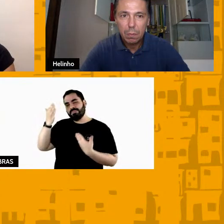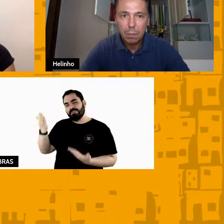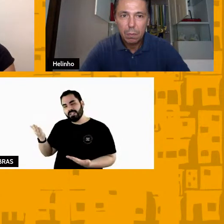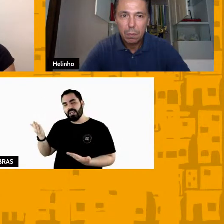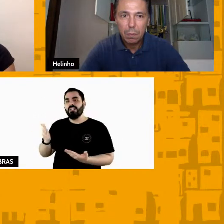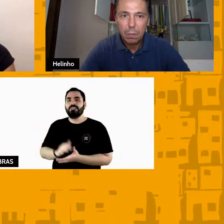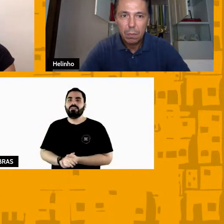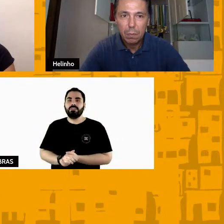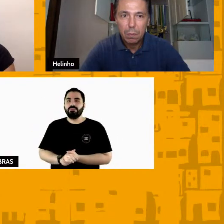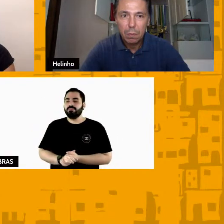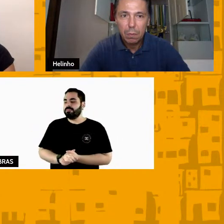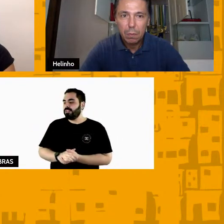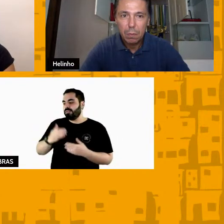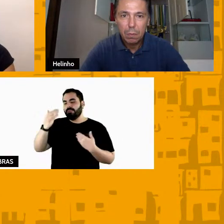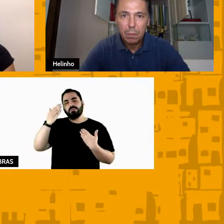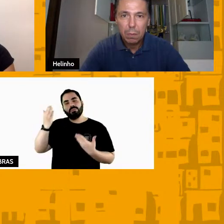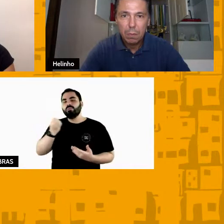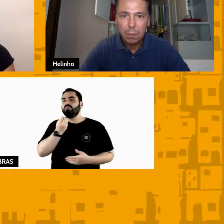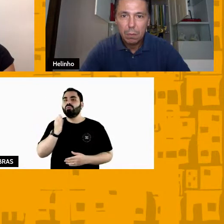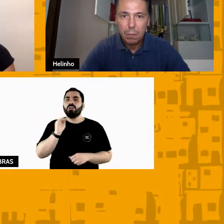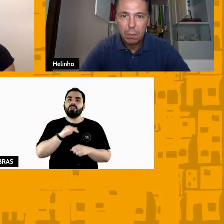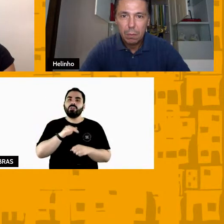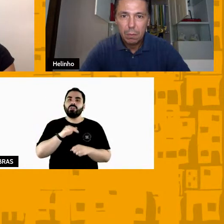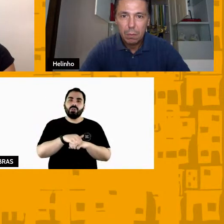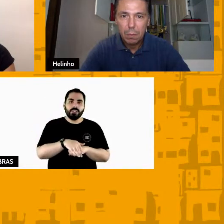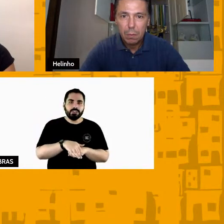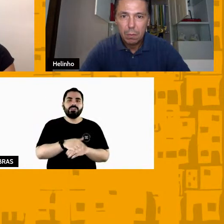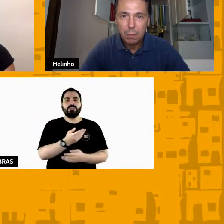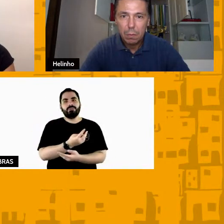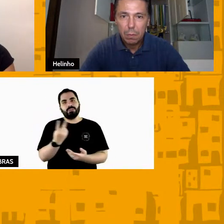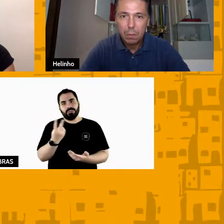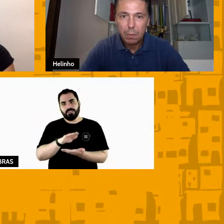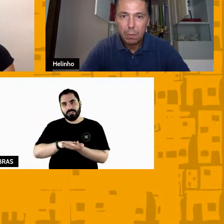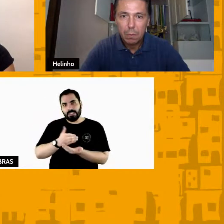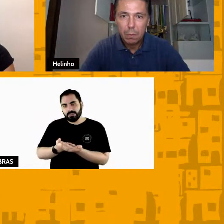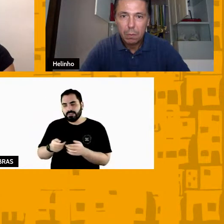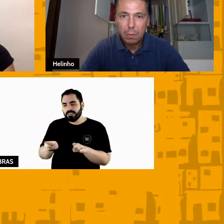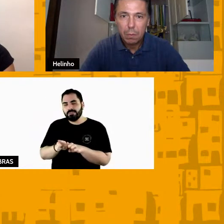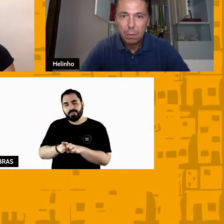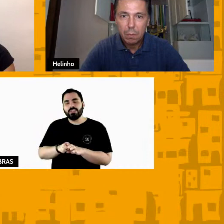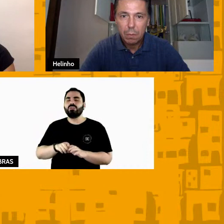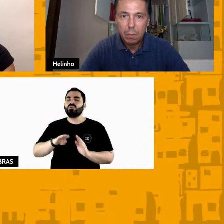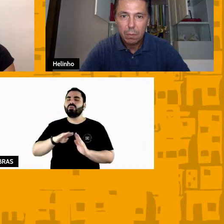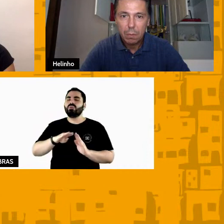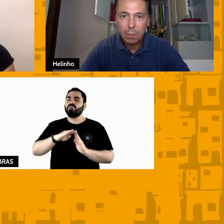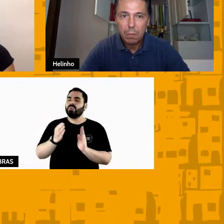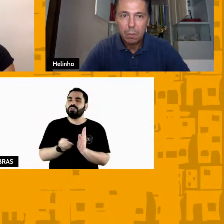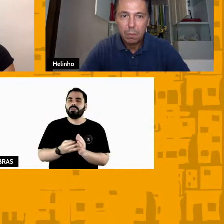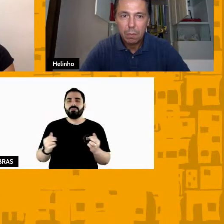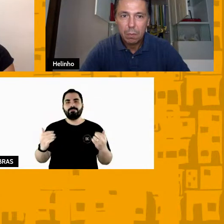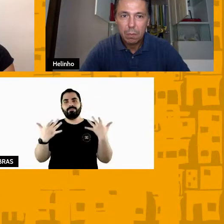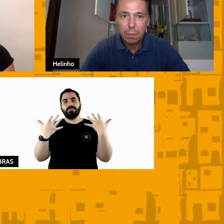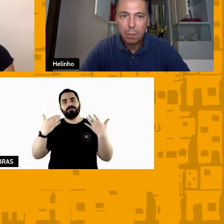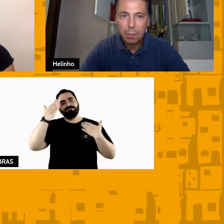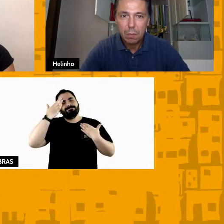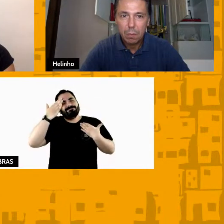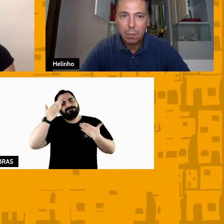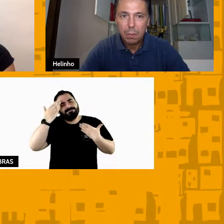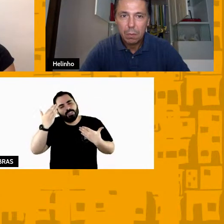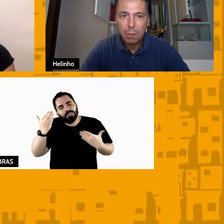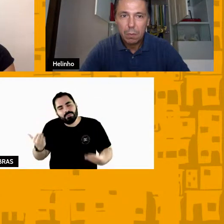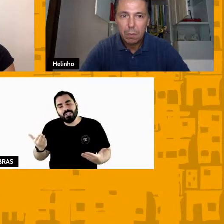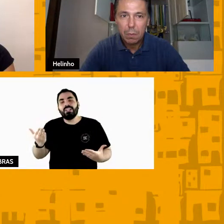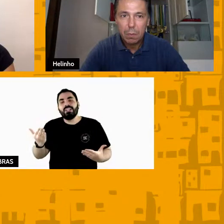noite a vocês Andrew Luciana também a todos que estão nos assistindo muito obrigado e que a gente se encontre